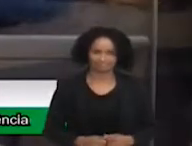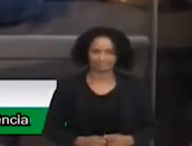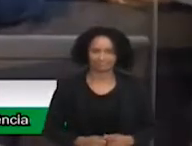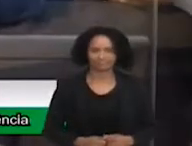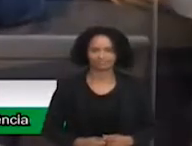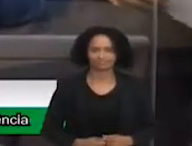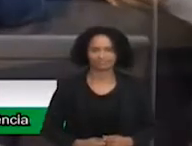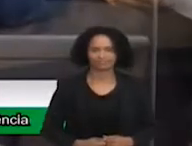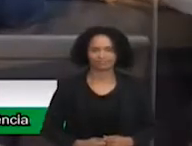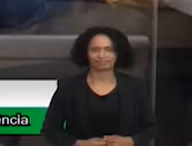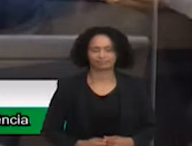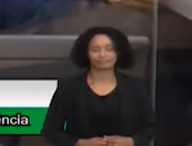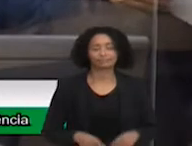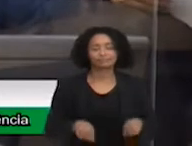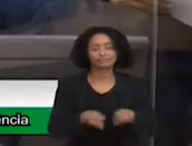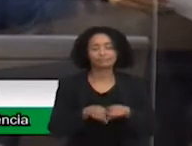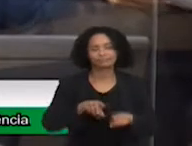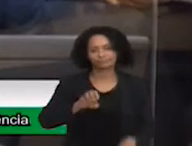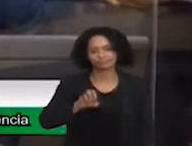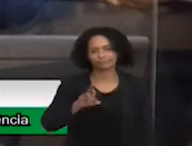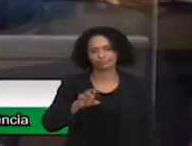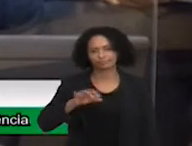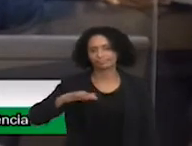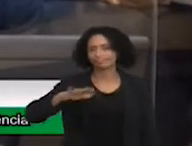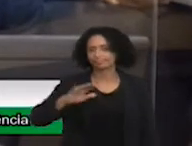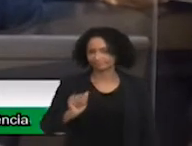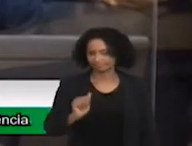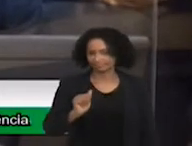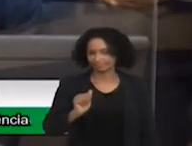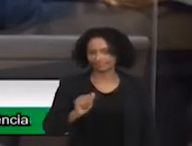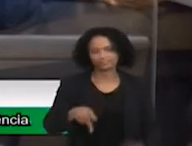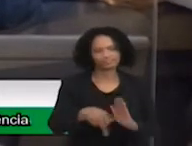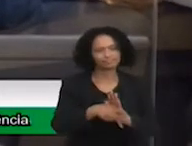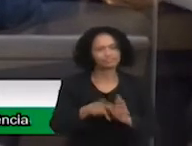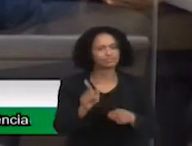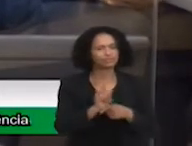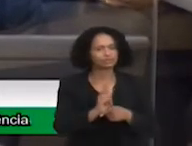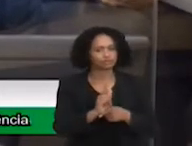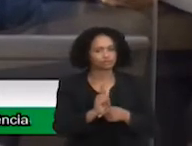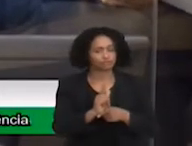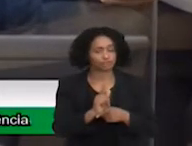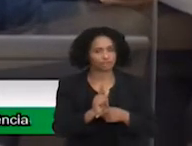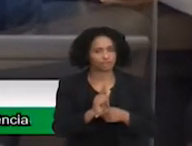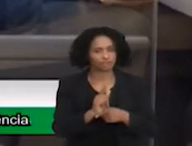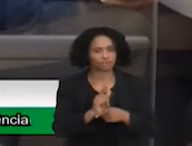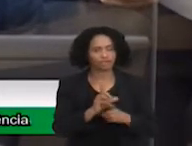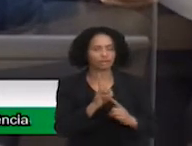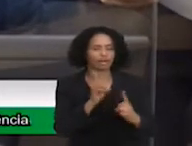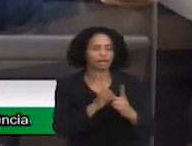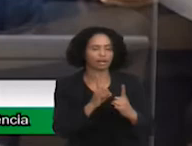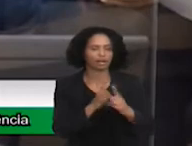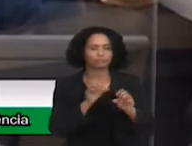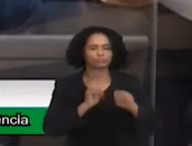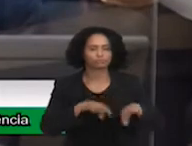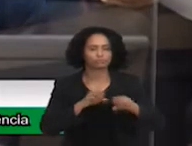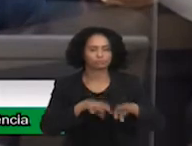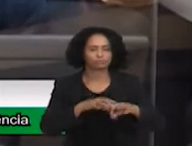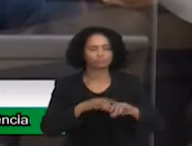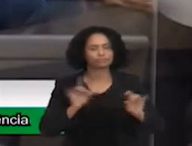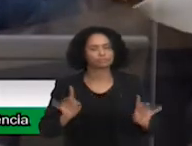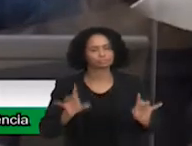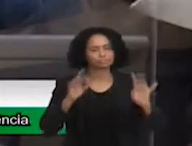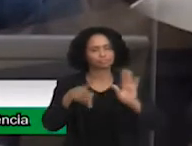A Erika Lemos, gerente de atendimento educacional especializado